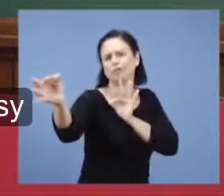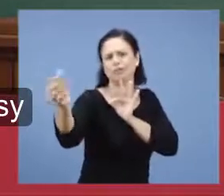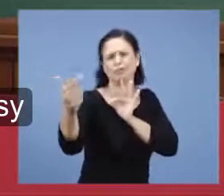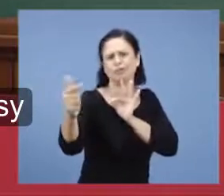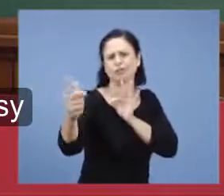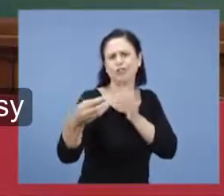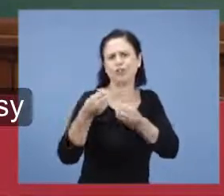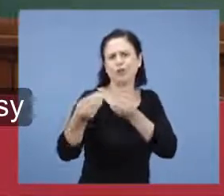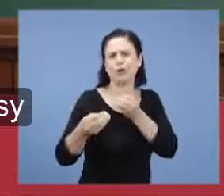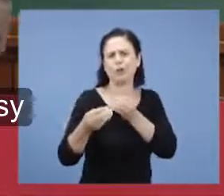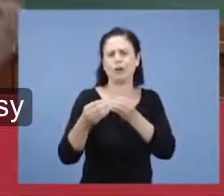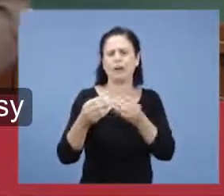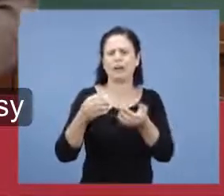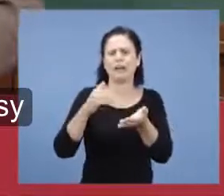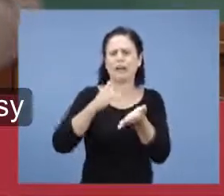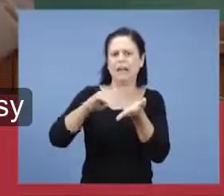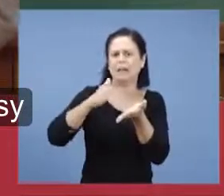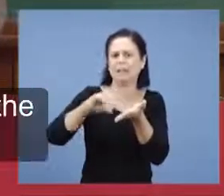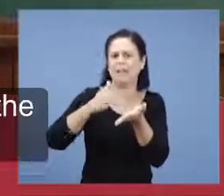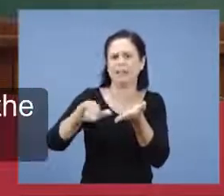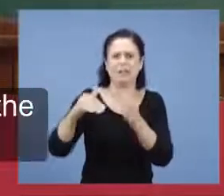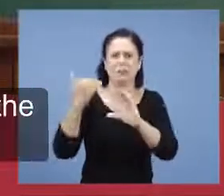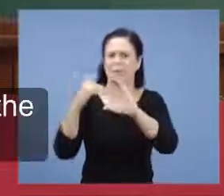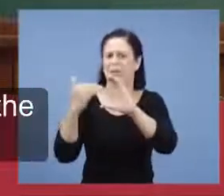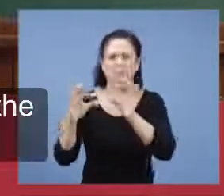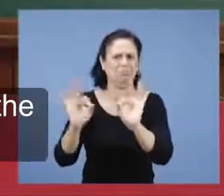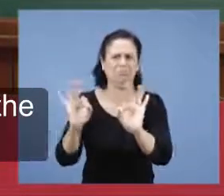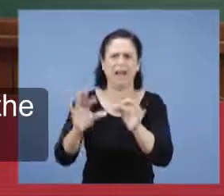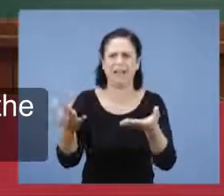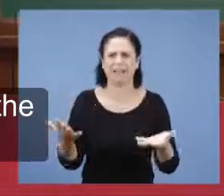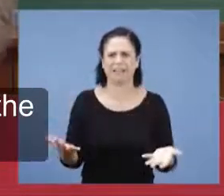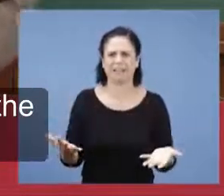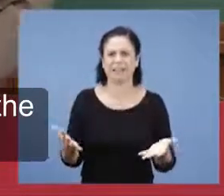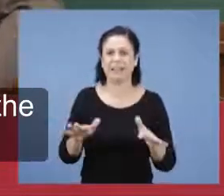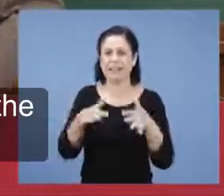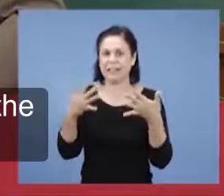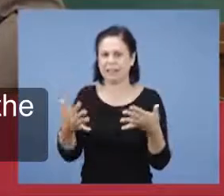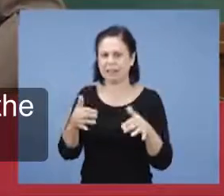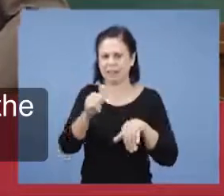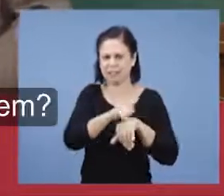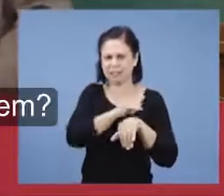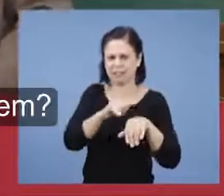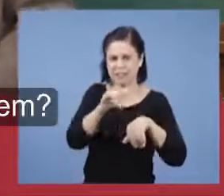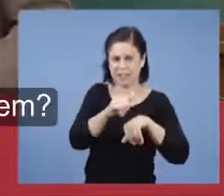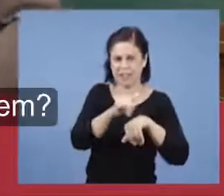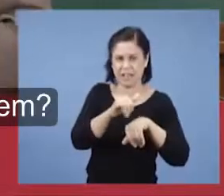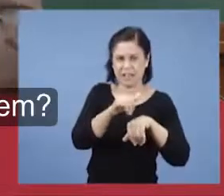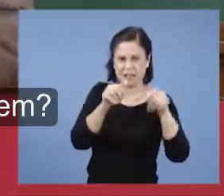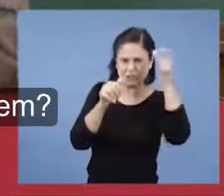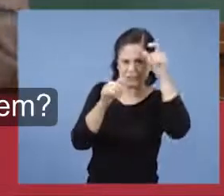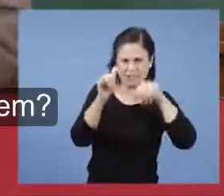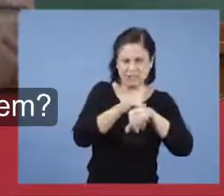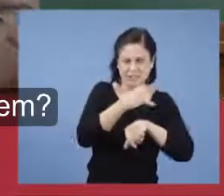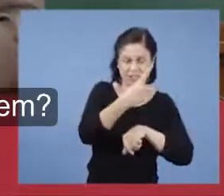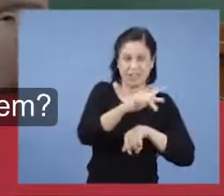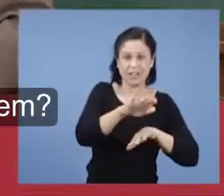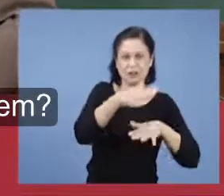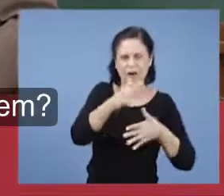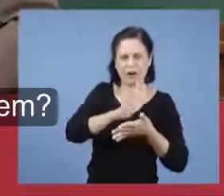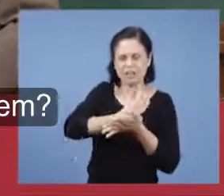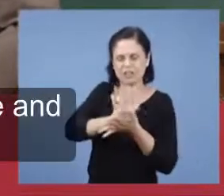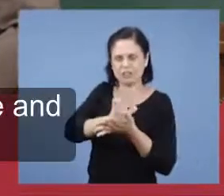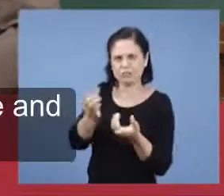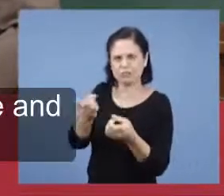não estava pronto. Então era muito fácil mexer nisso aqui, logo no começo. Os irmãos querem ver onde é que estava o problema